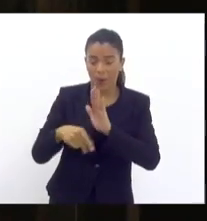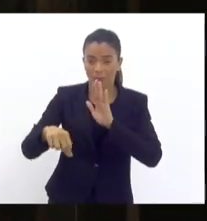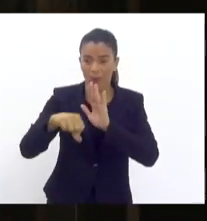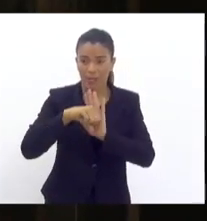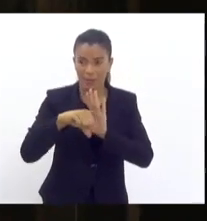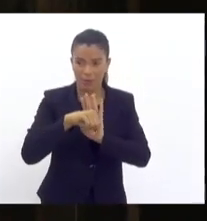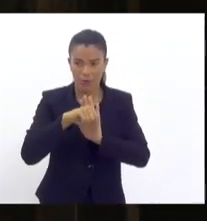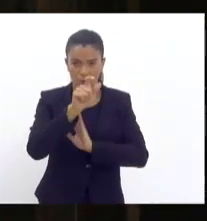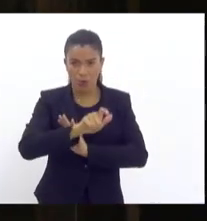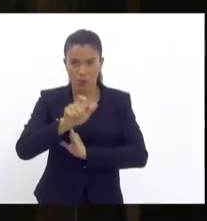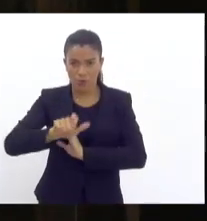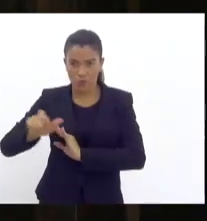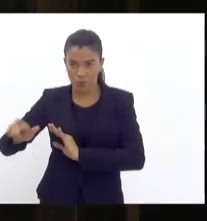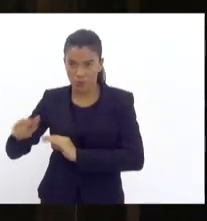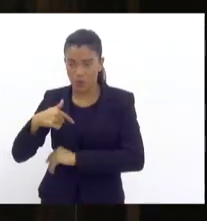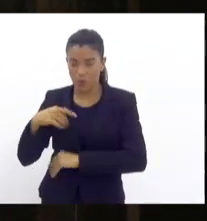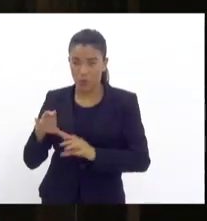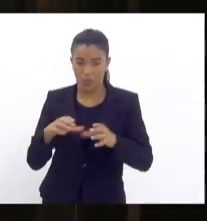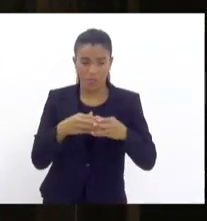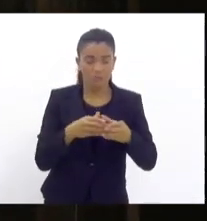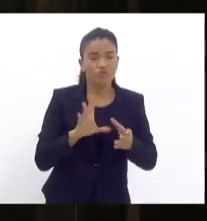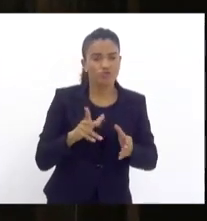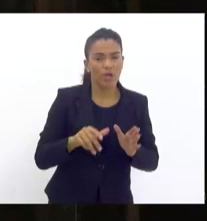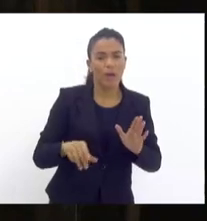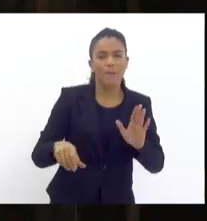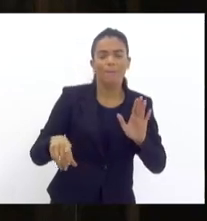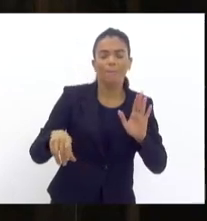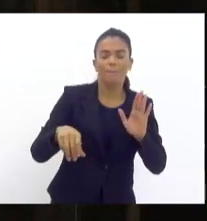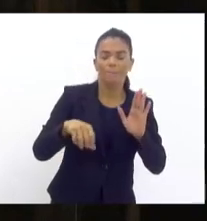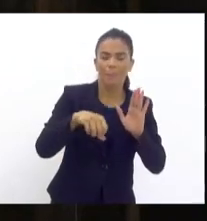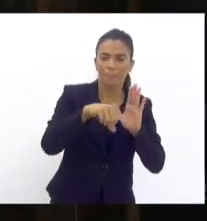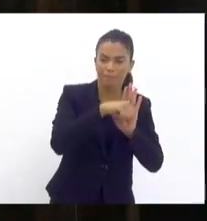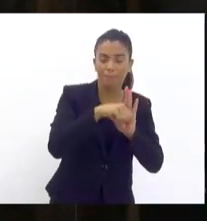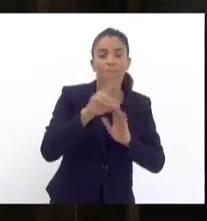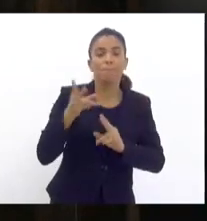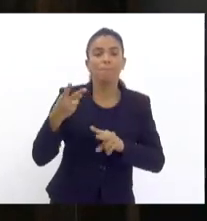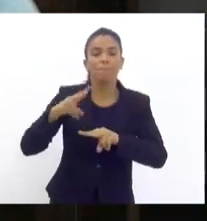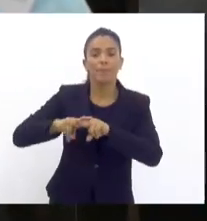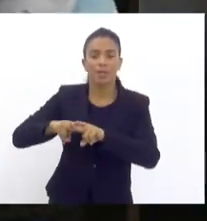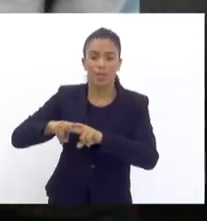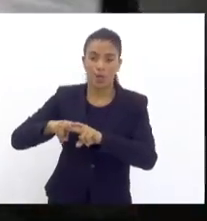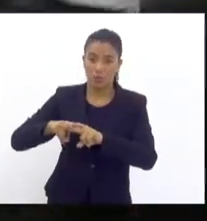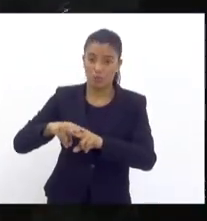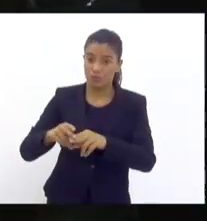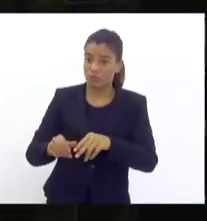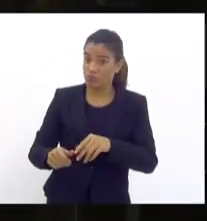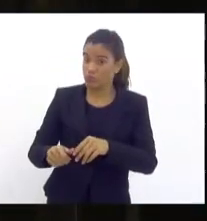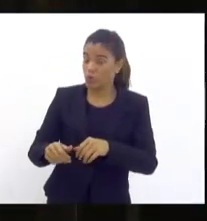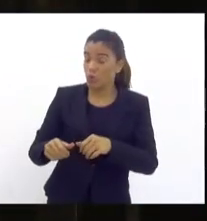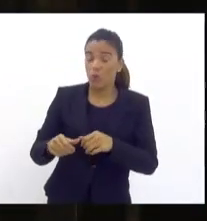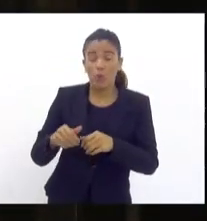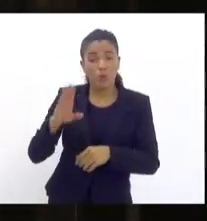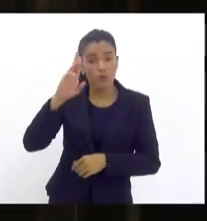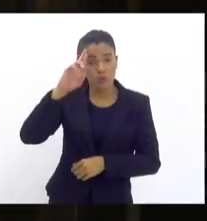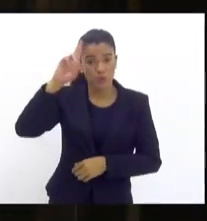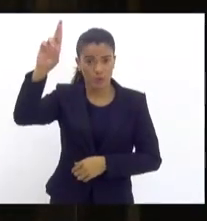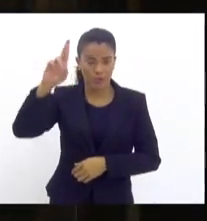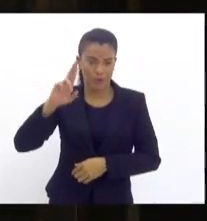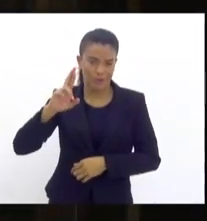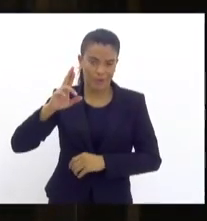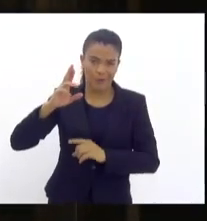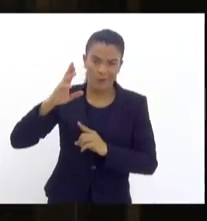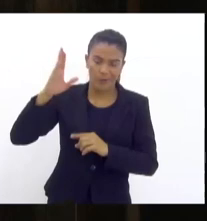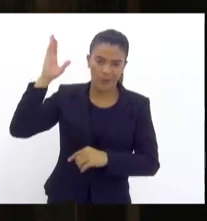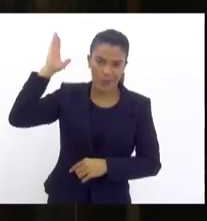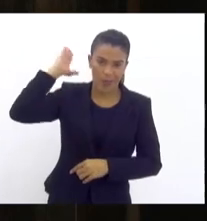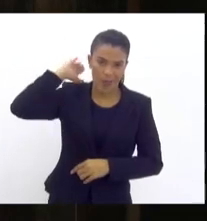Nossa equipe já prendeu chefes do tráfico do Amapá, junto com a facção terceiro comando